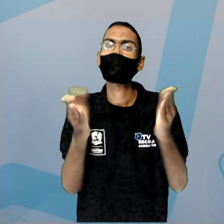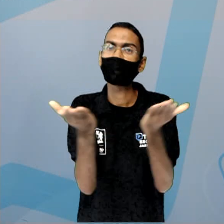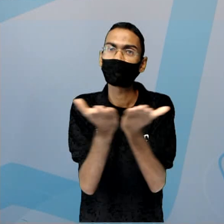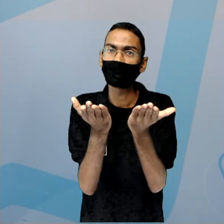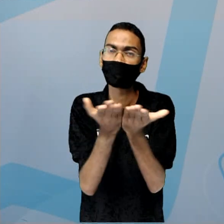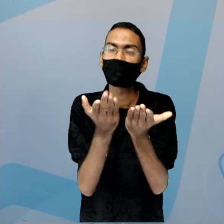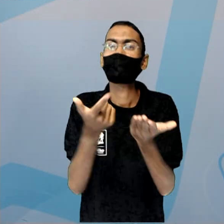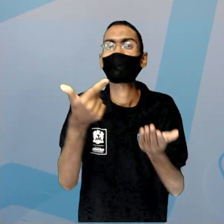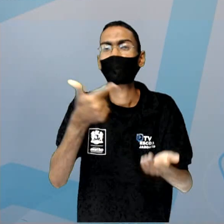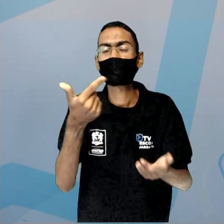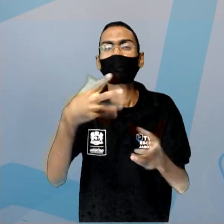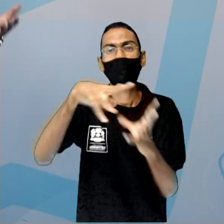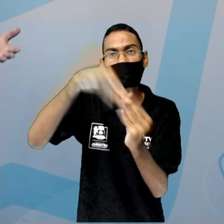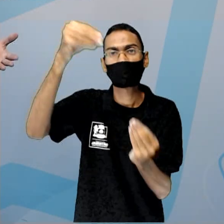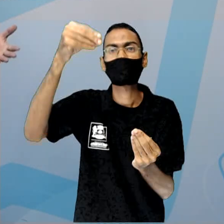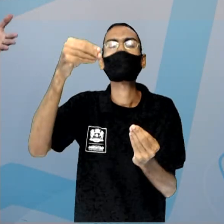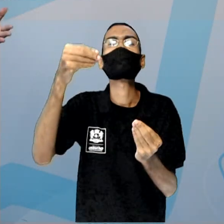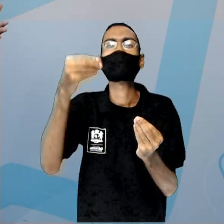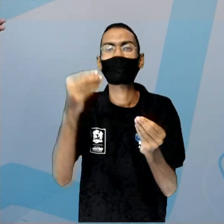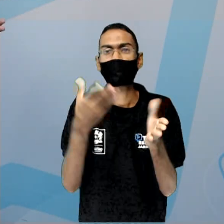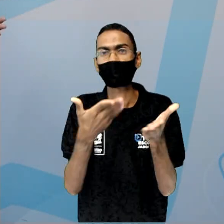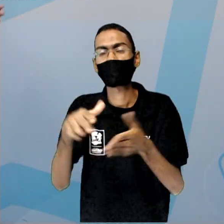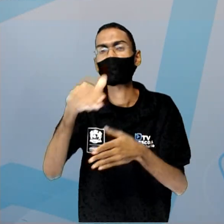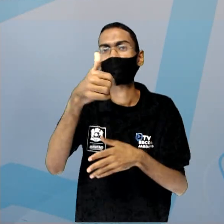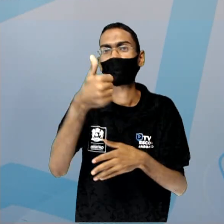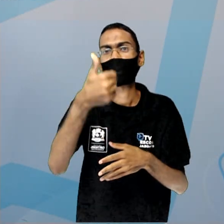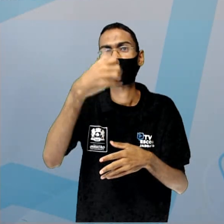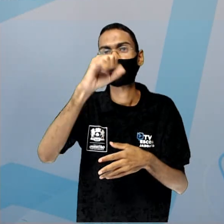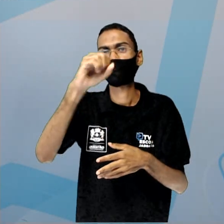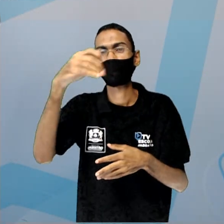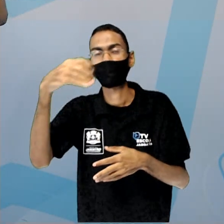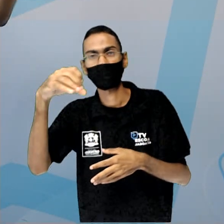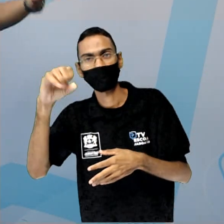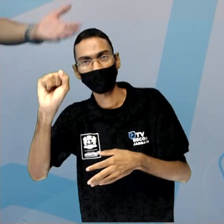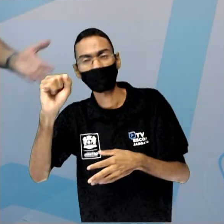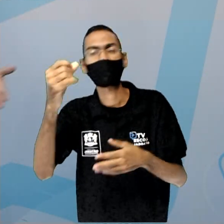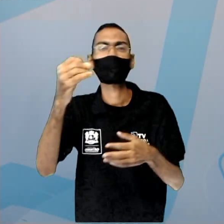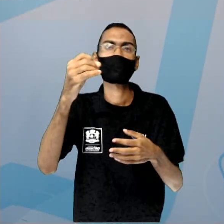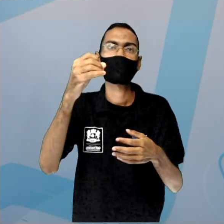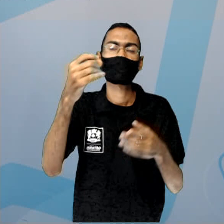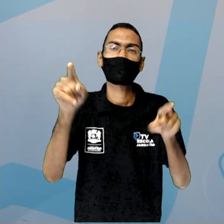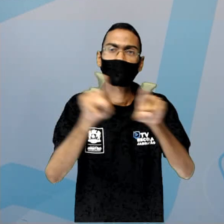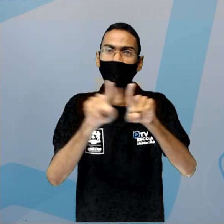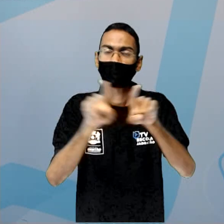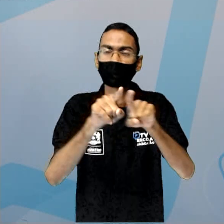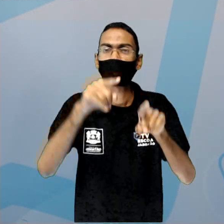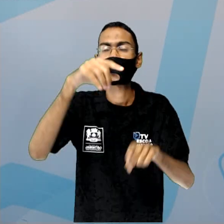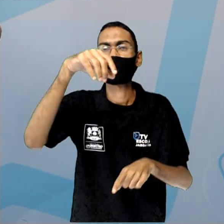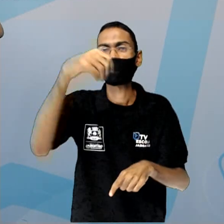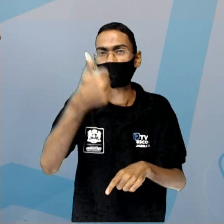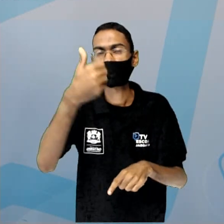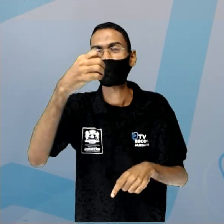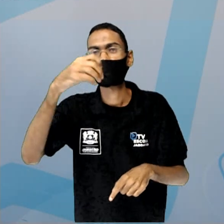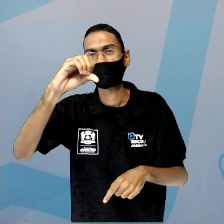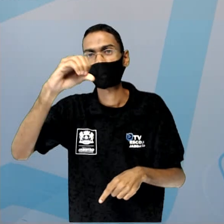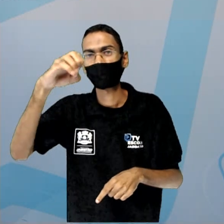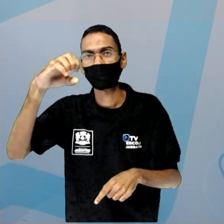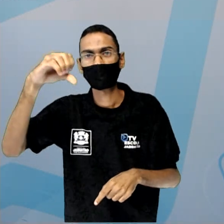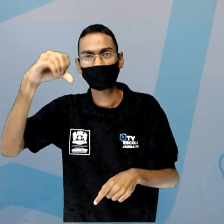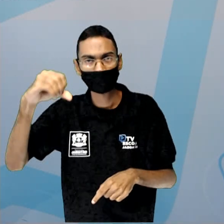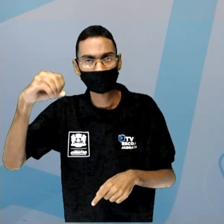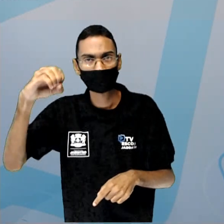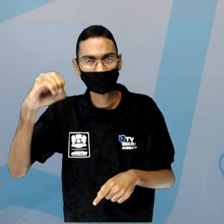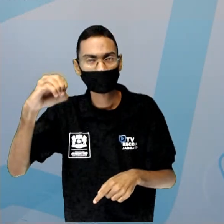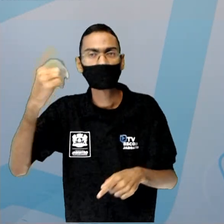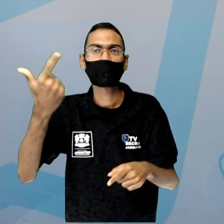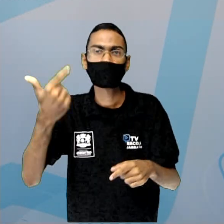Espiritismo. E aí ele passa, 1880, 1890, passa então a ser difundido pelo mundo e chega ao Brasil, né, e vai